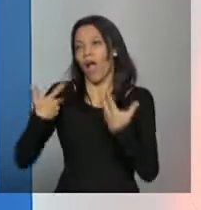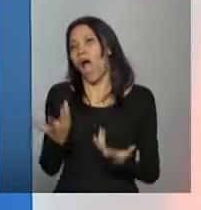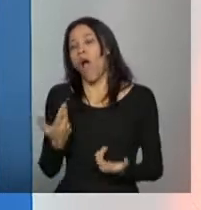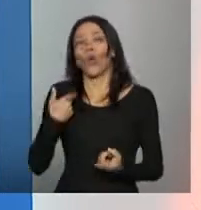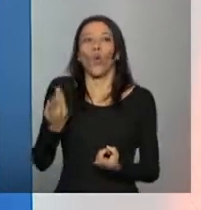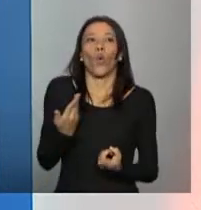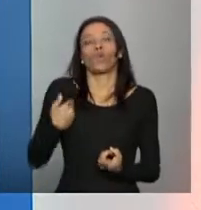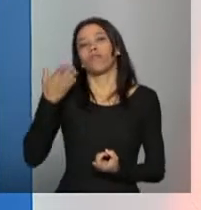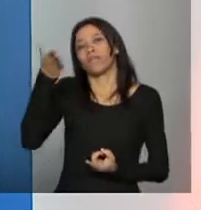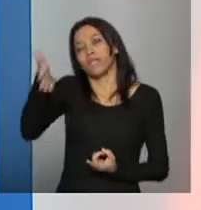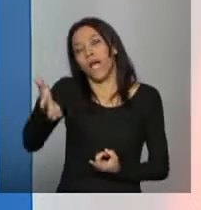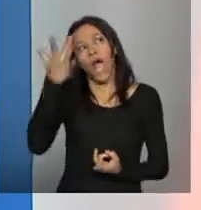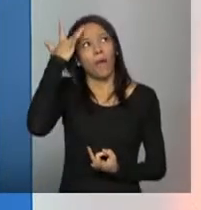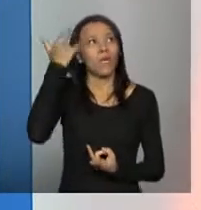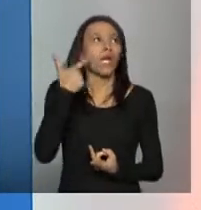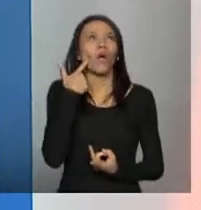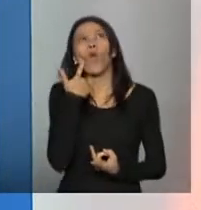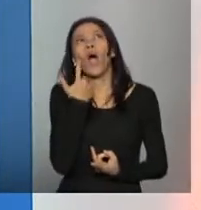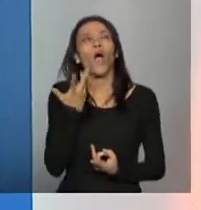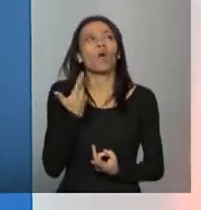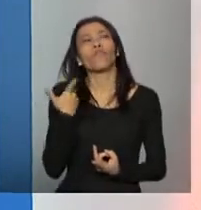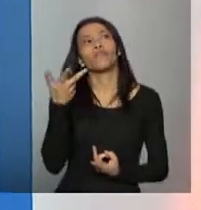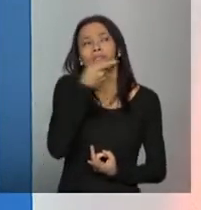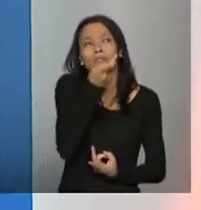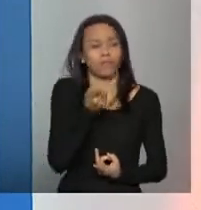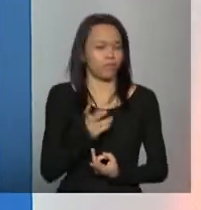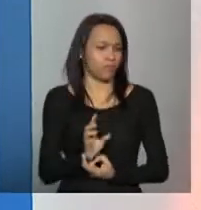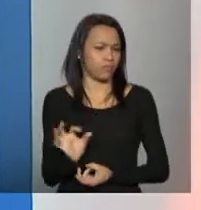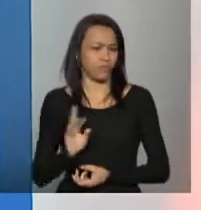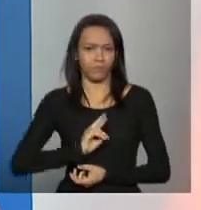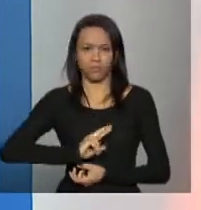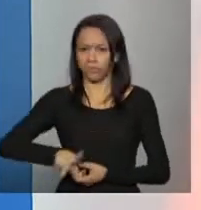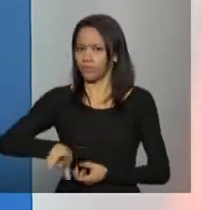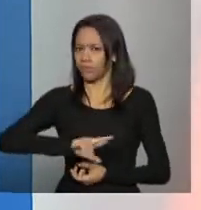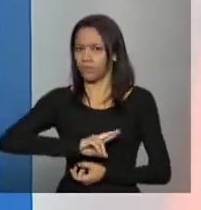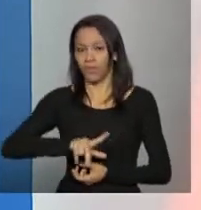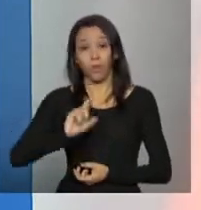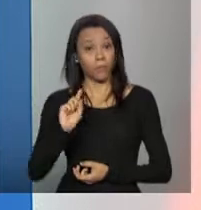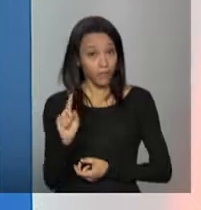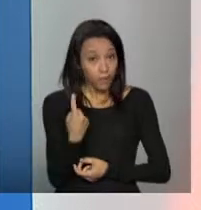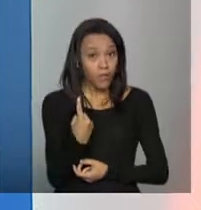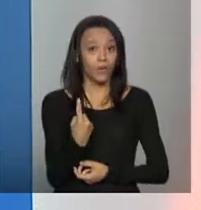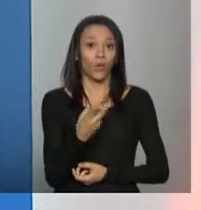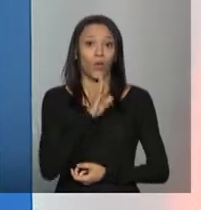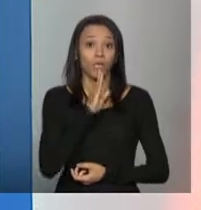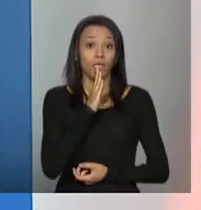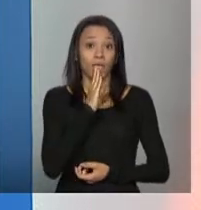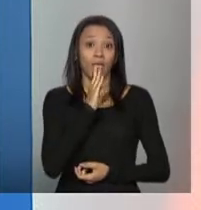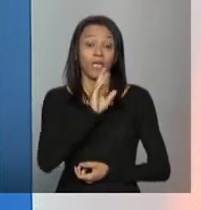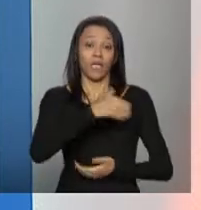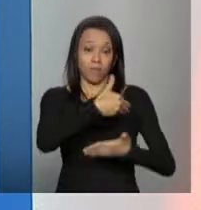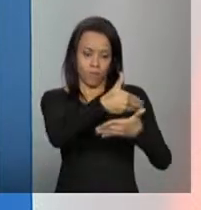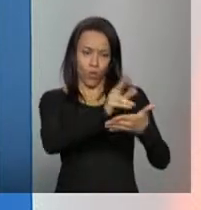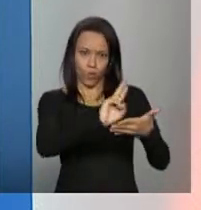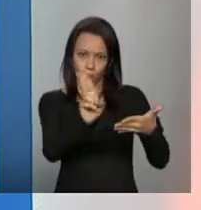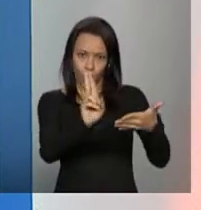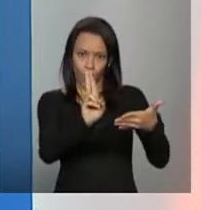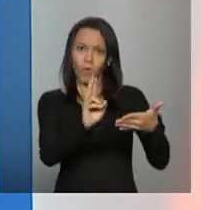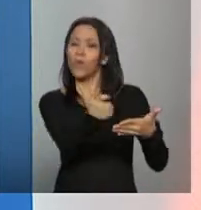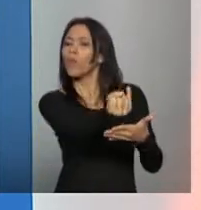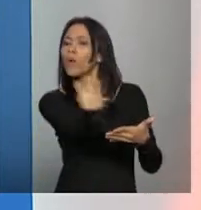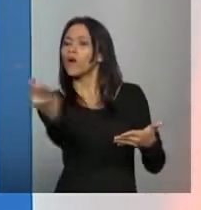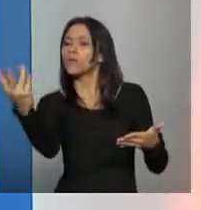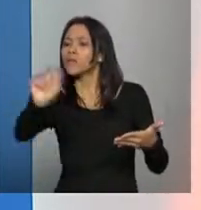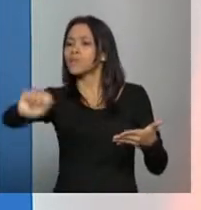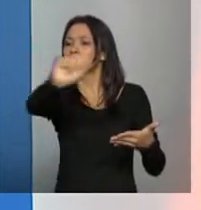visito a entidade, amanhã eu não sei qual que eu visito. Então, o primeiro passo é conhecer essa lista, conhecer bem o hall de entidades